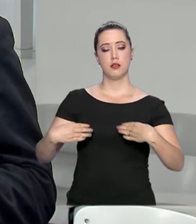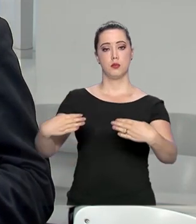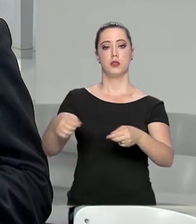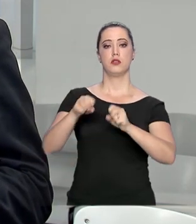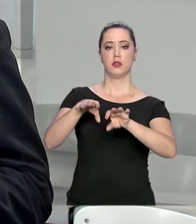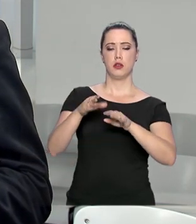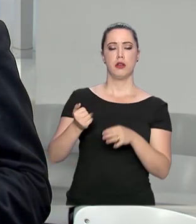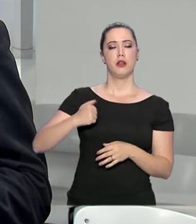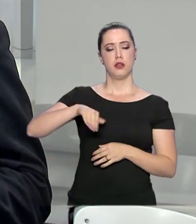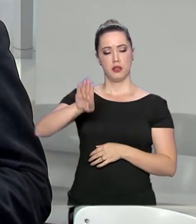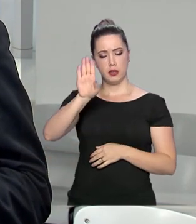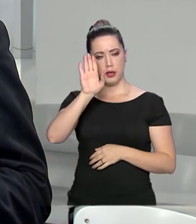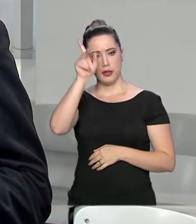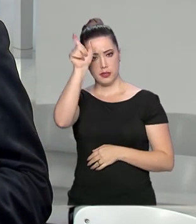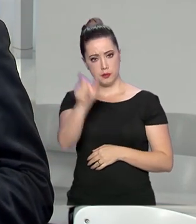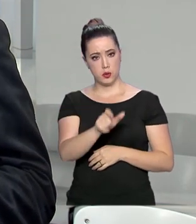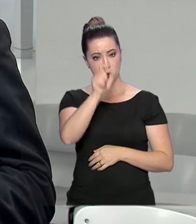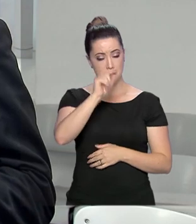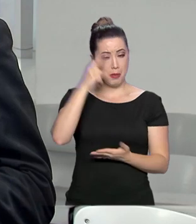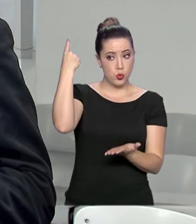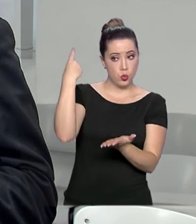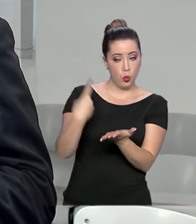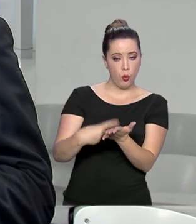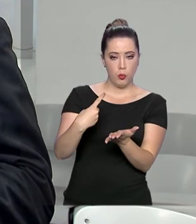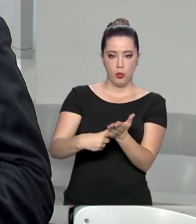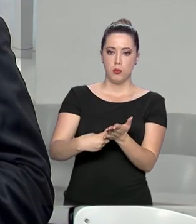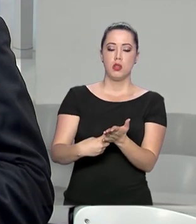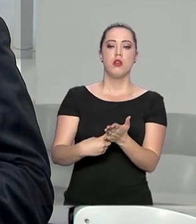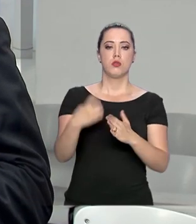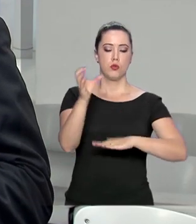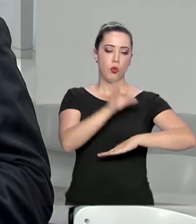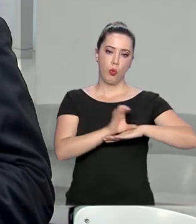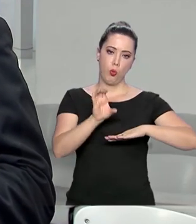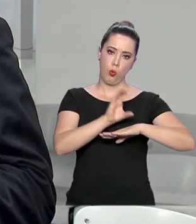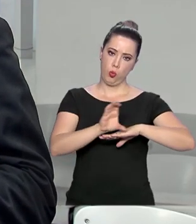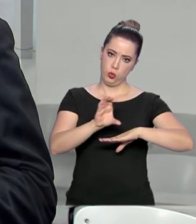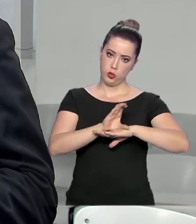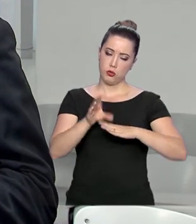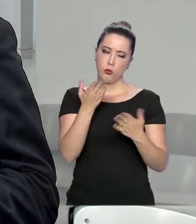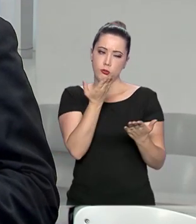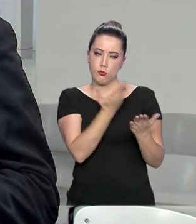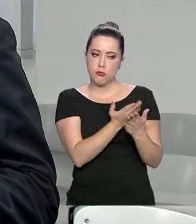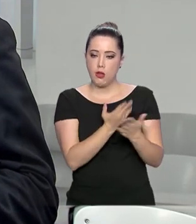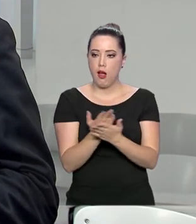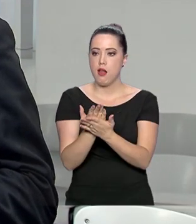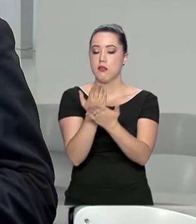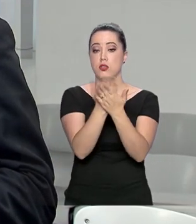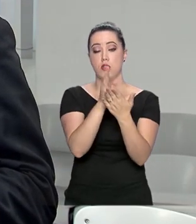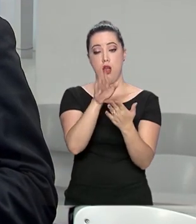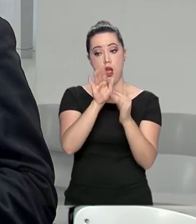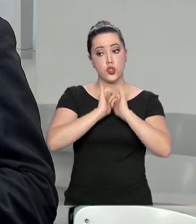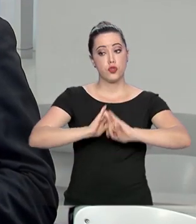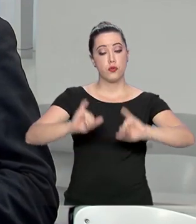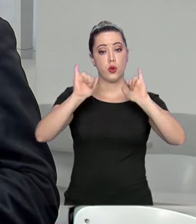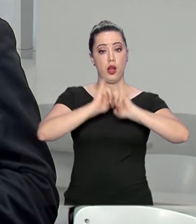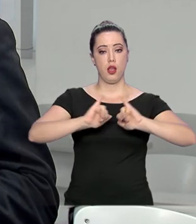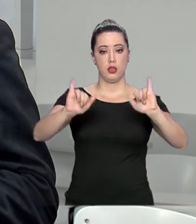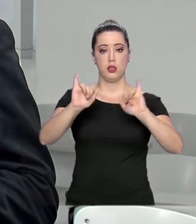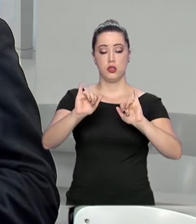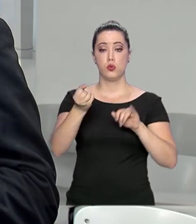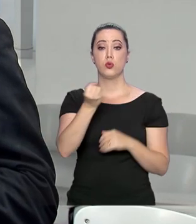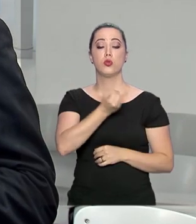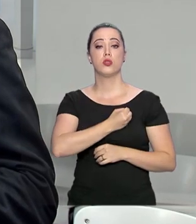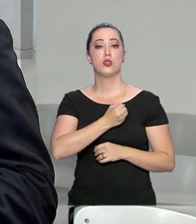mais compromisso com a realização do exame. Uma das medidas que estão sendo estudadas é a divulgação da nota de